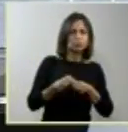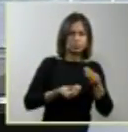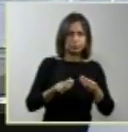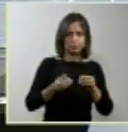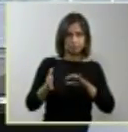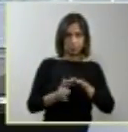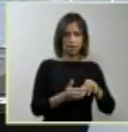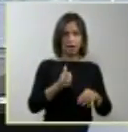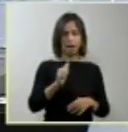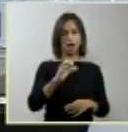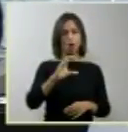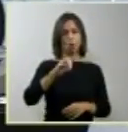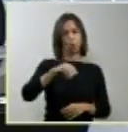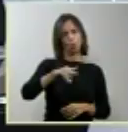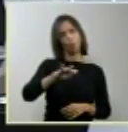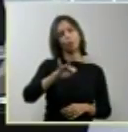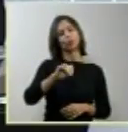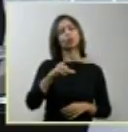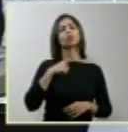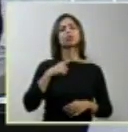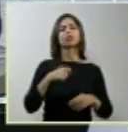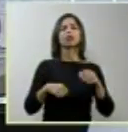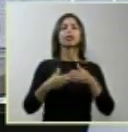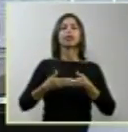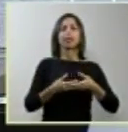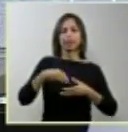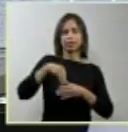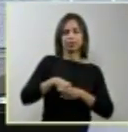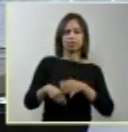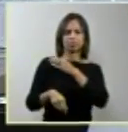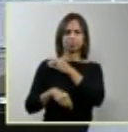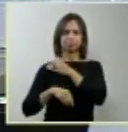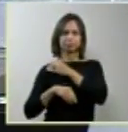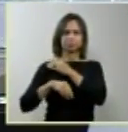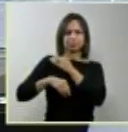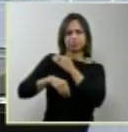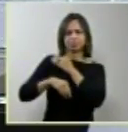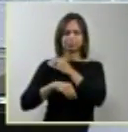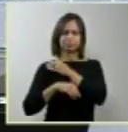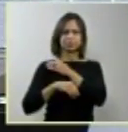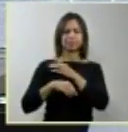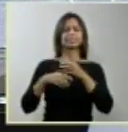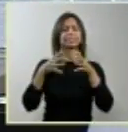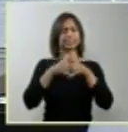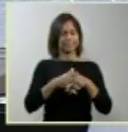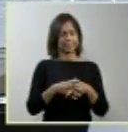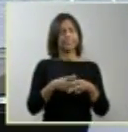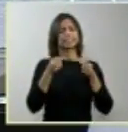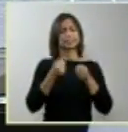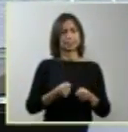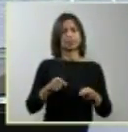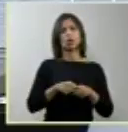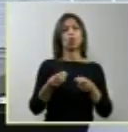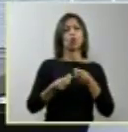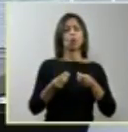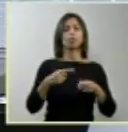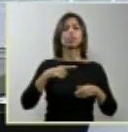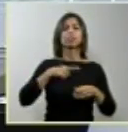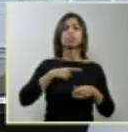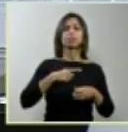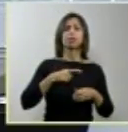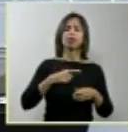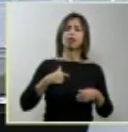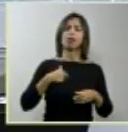ombro, o despegueamento do ombro tem altas implicações e complicações do assoalho pélvico da mulher